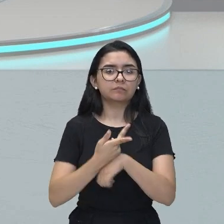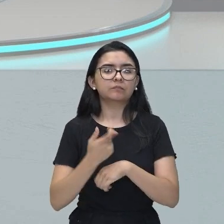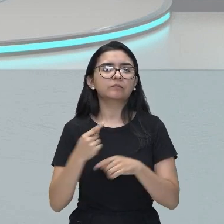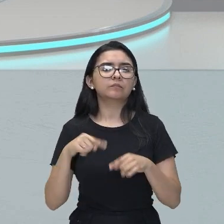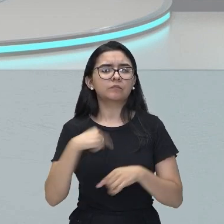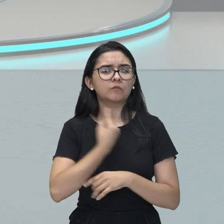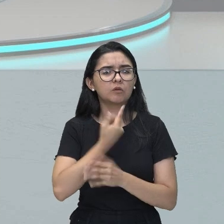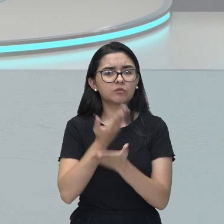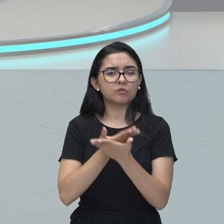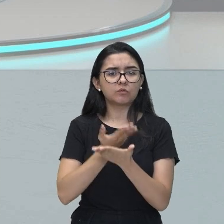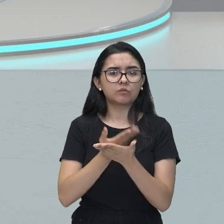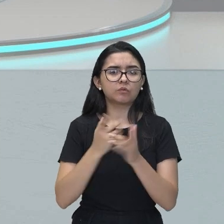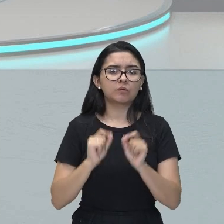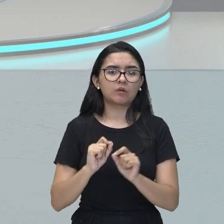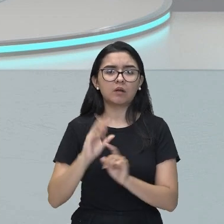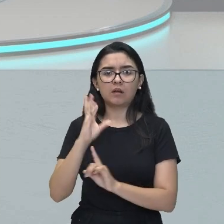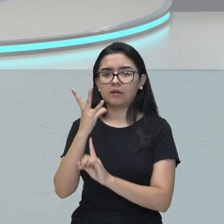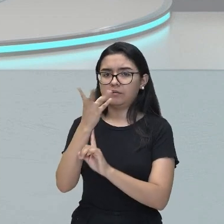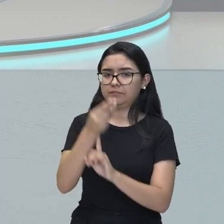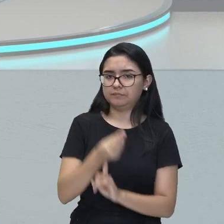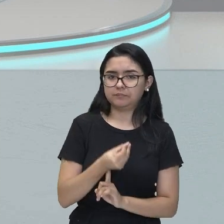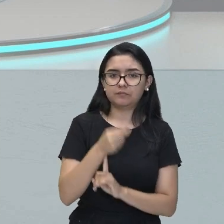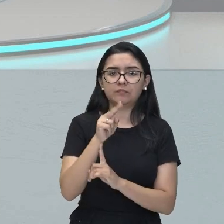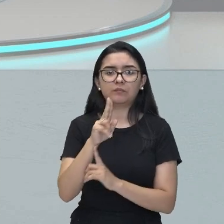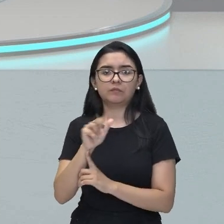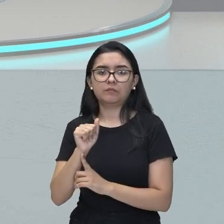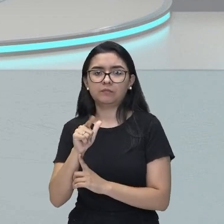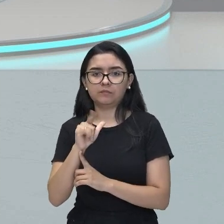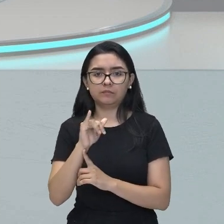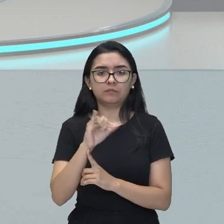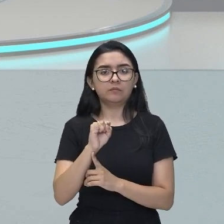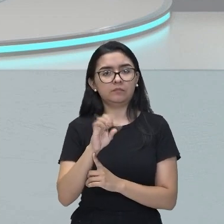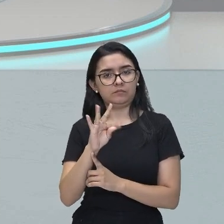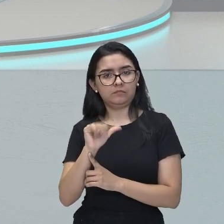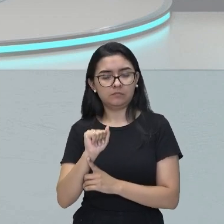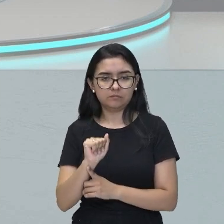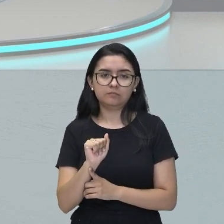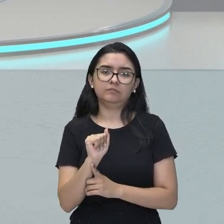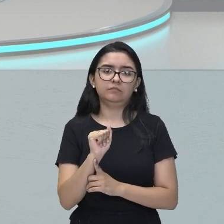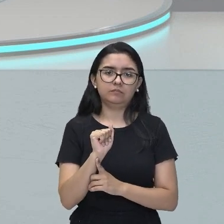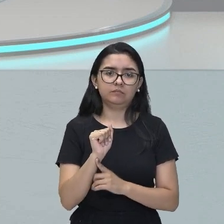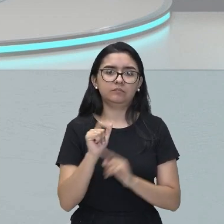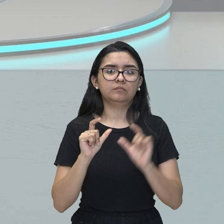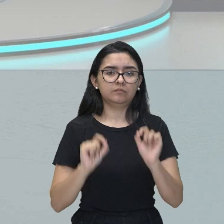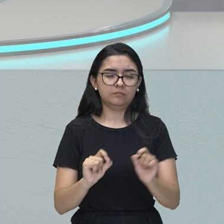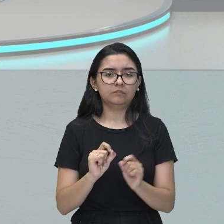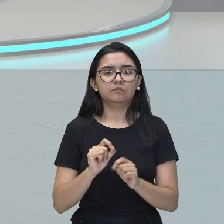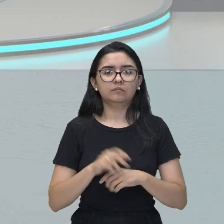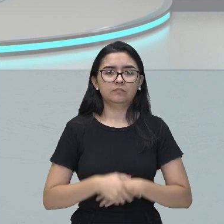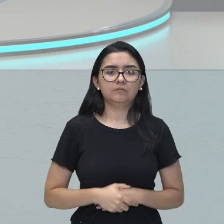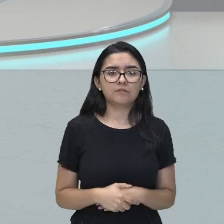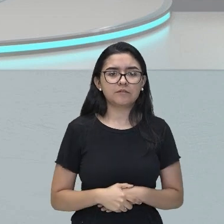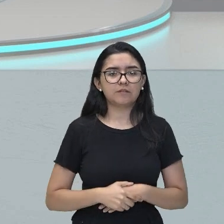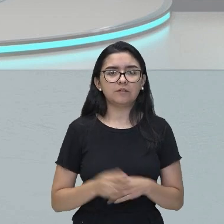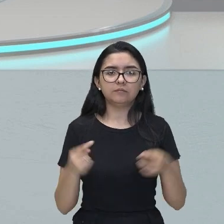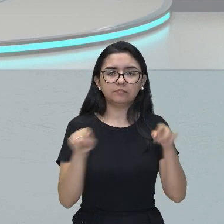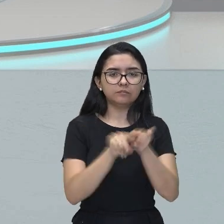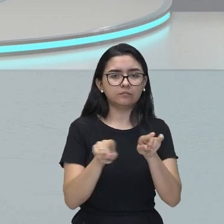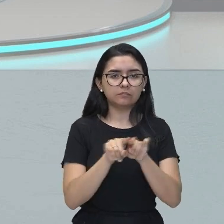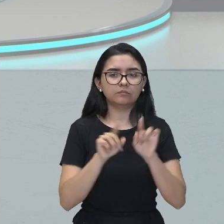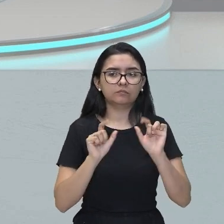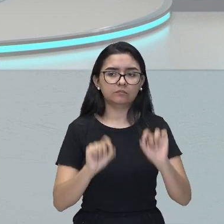também a arte dualista por causa dessa questão. O fundamental, o foco